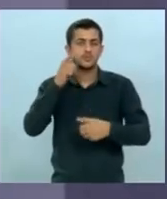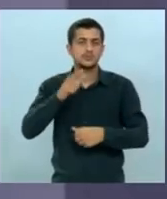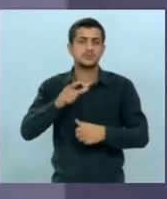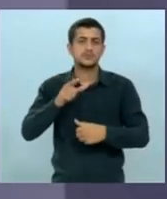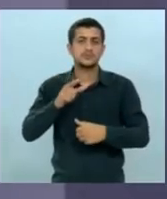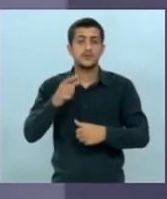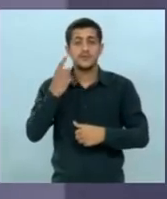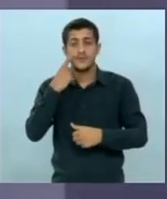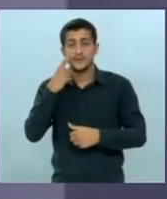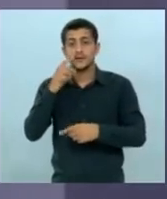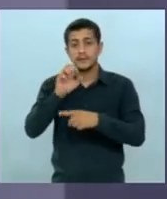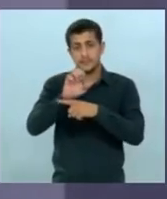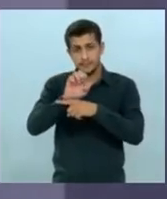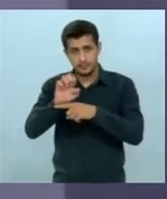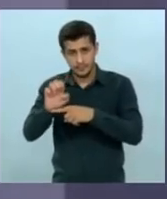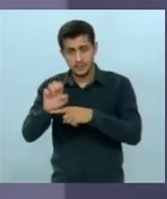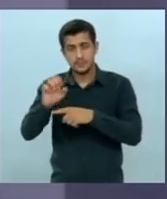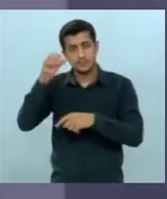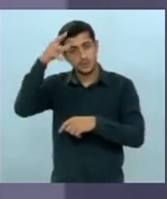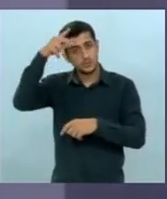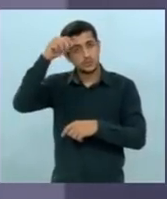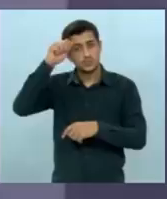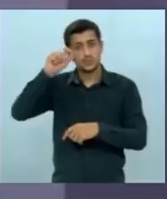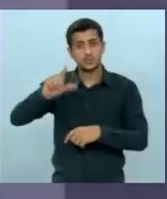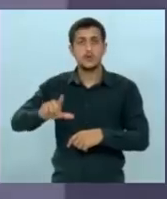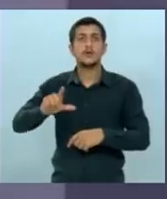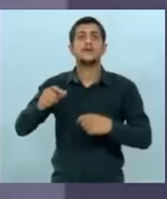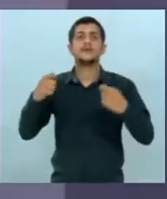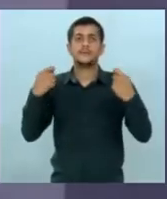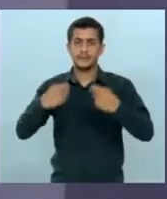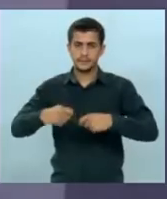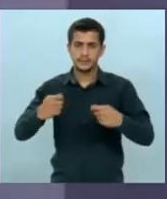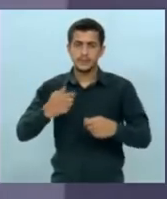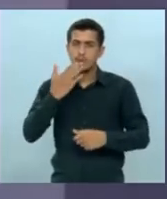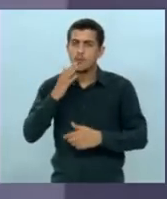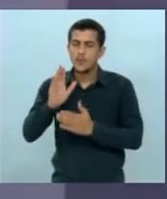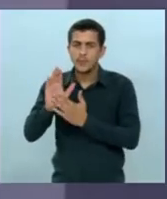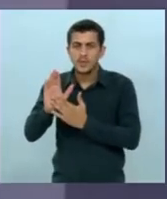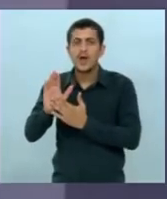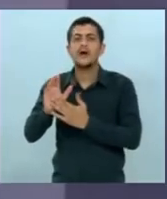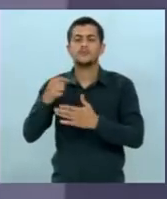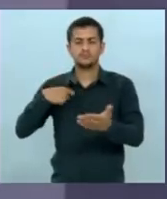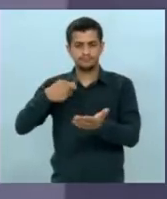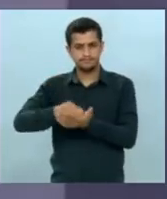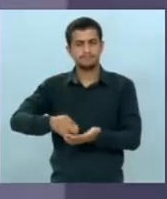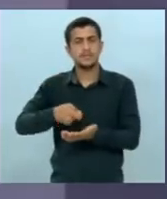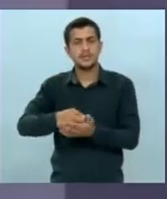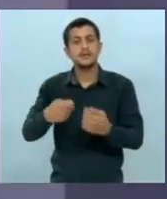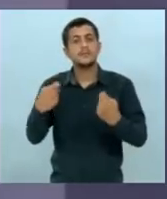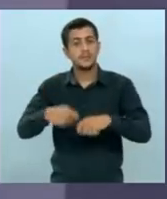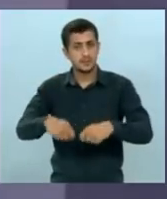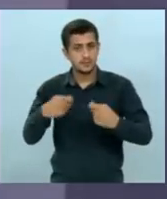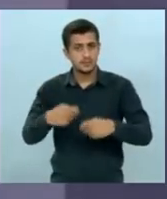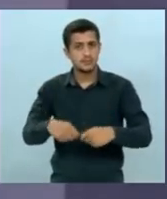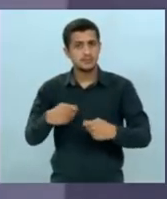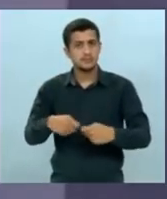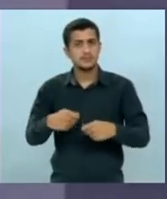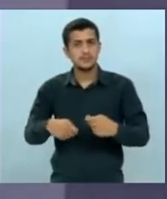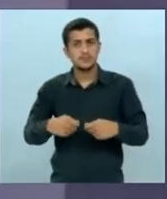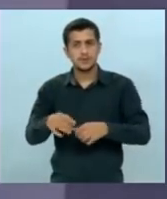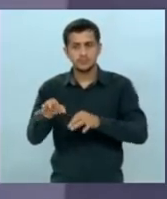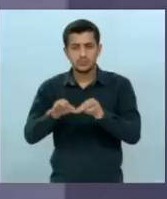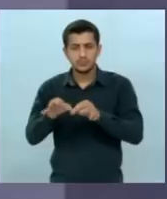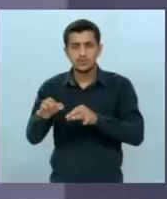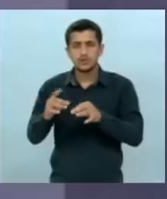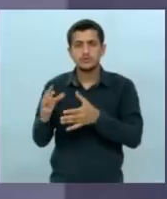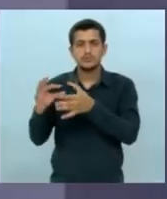o Estado de Mato Grosso do Sul evidentemente tem que cumprir a sua obrigação aquilo que foi ajustado que foi ajustado